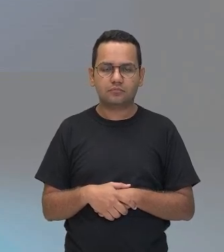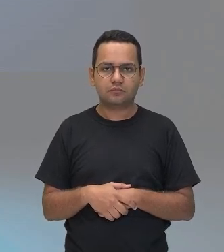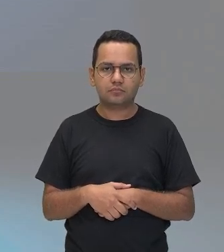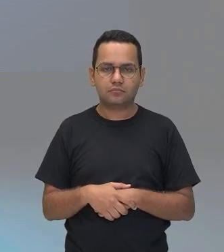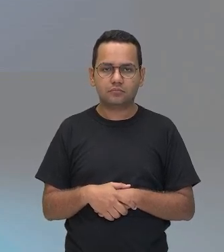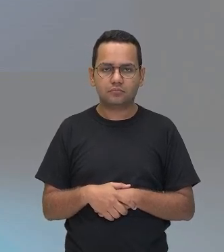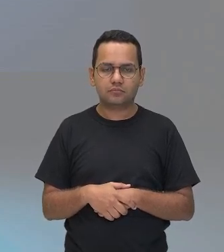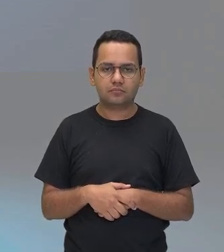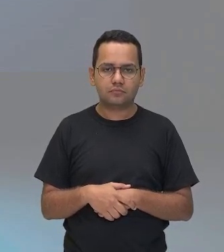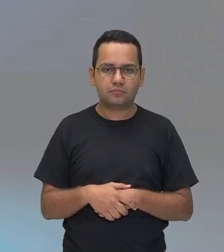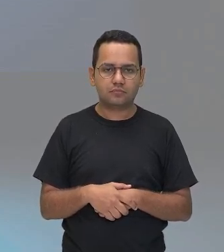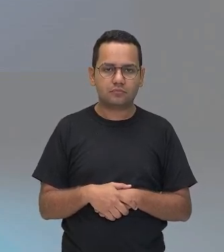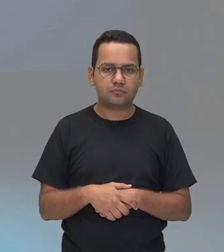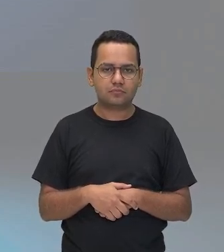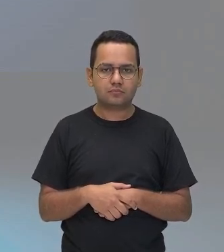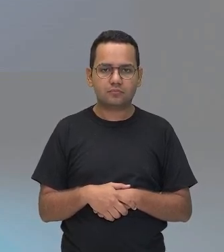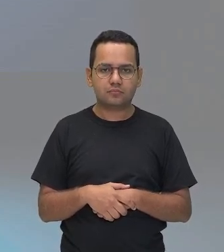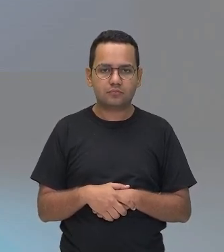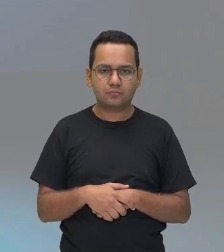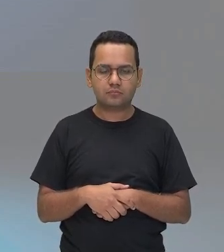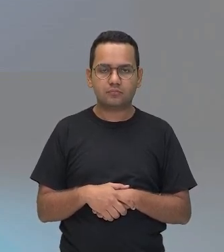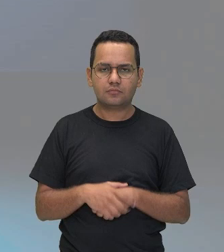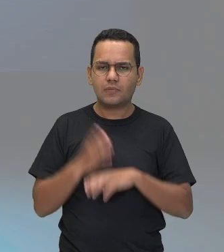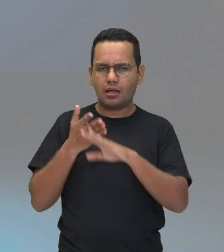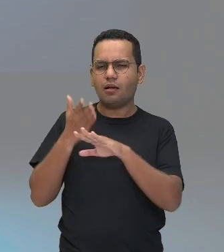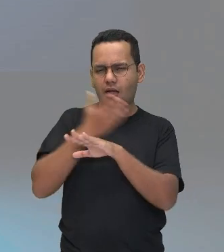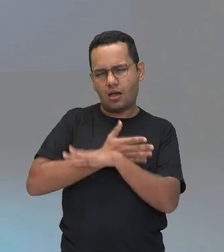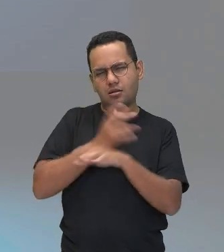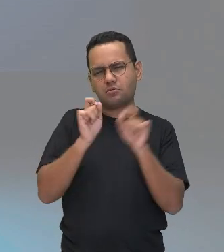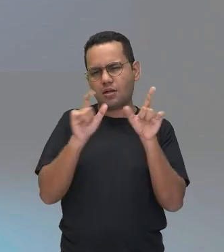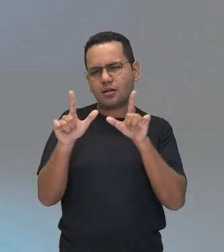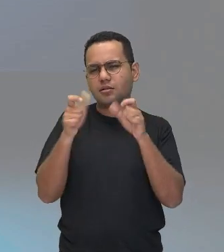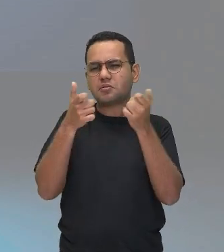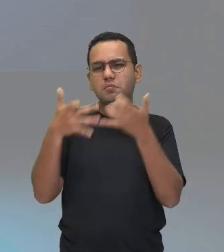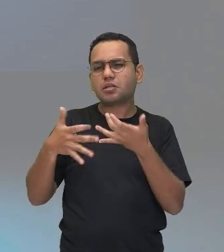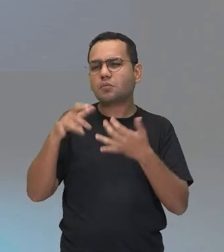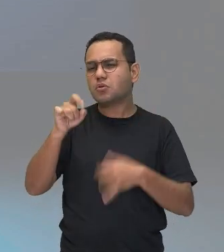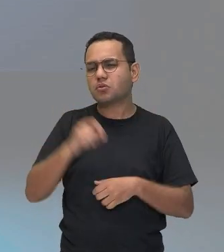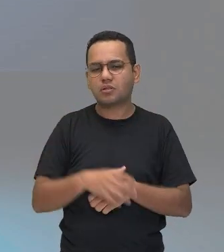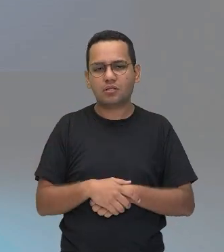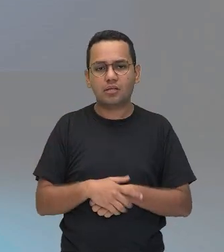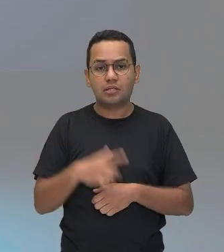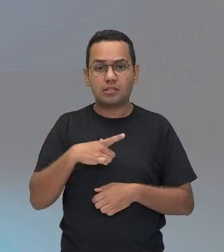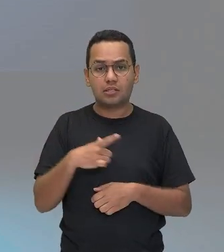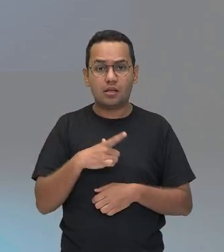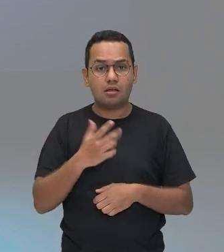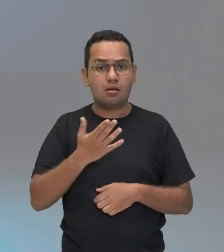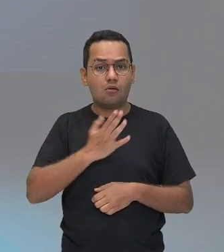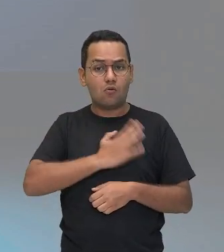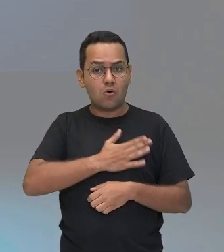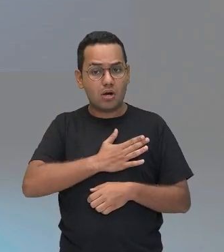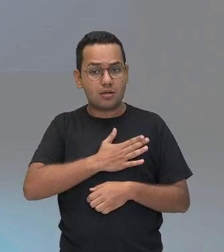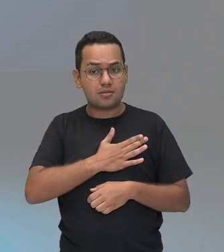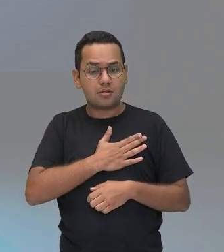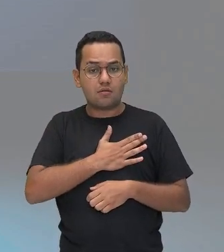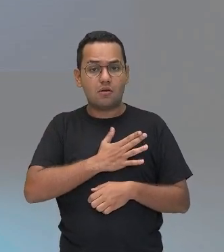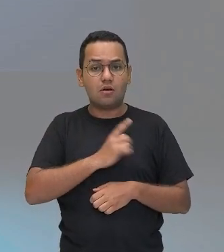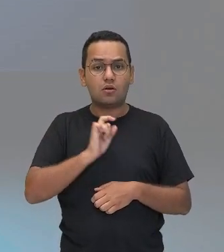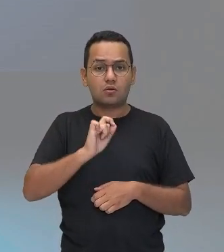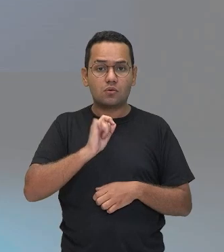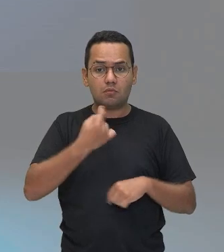que nós comentamos que ele vai vascularizar mais. É o que acontece, vou dar o exemplo, eu queria falar agora, do